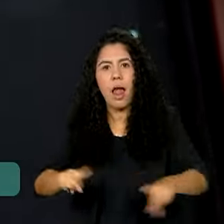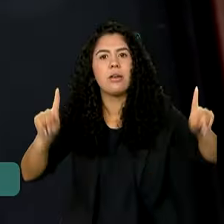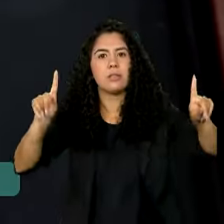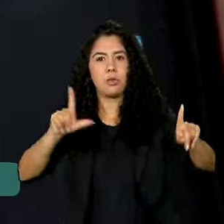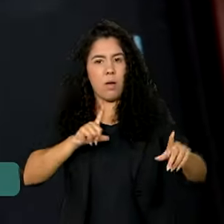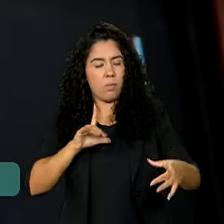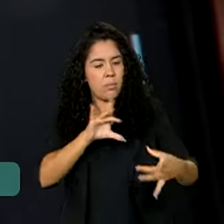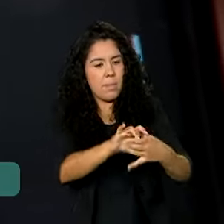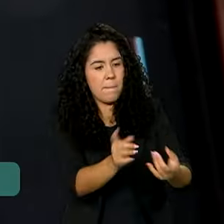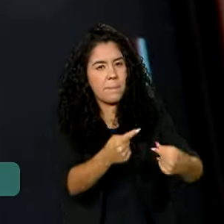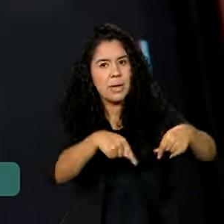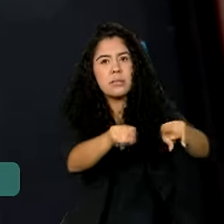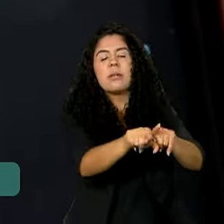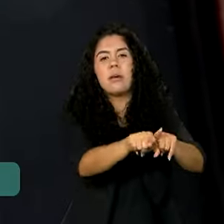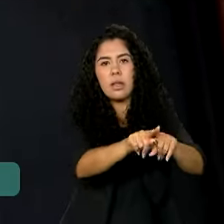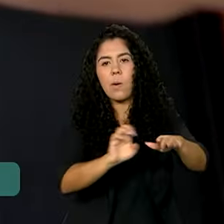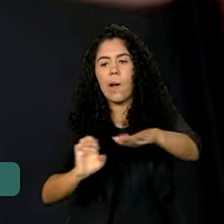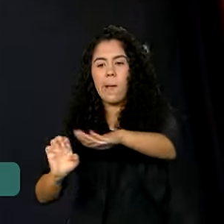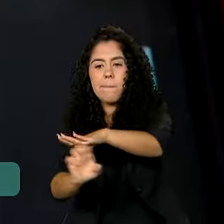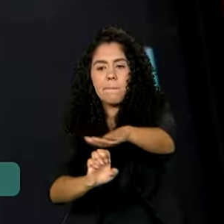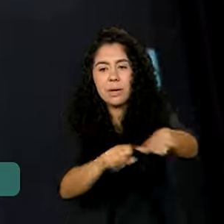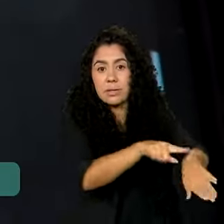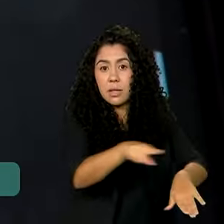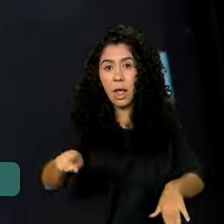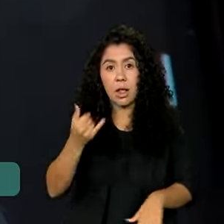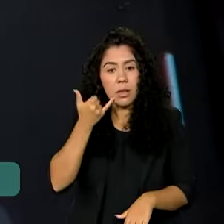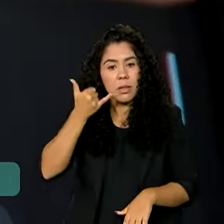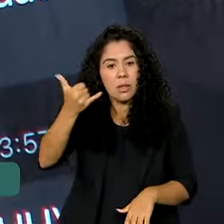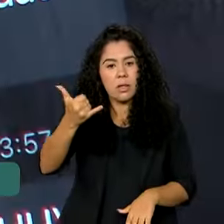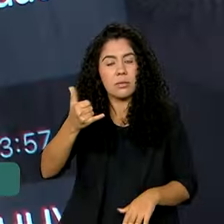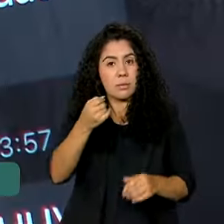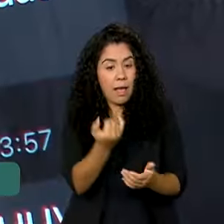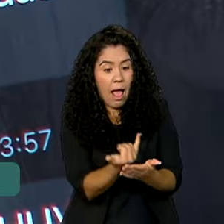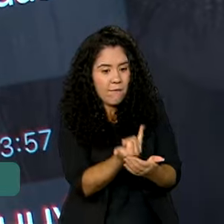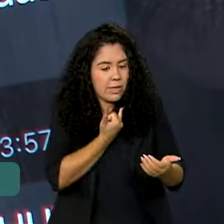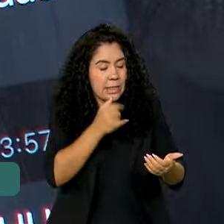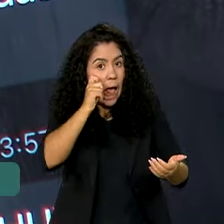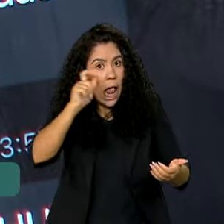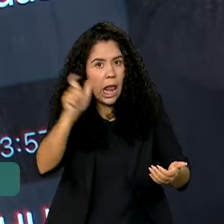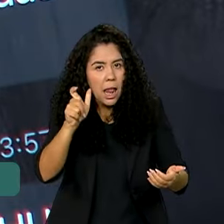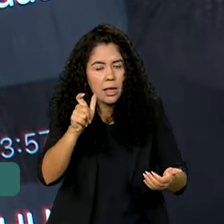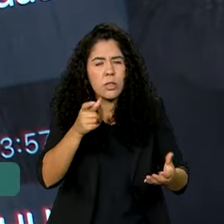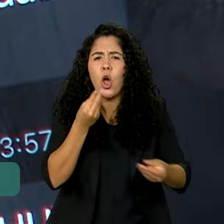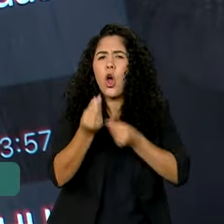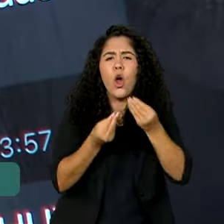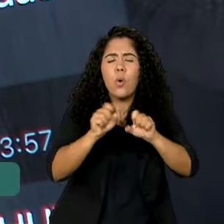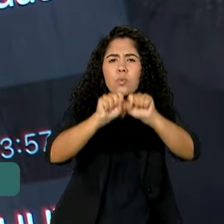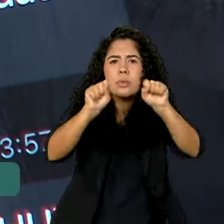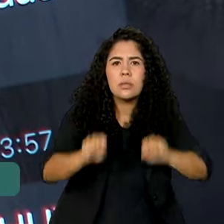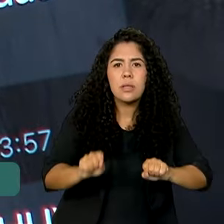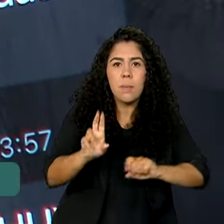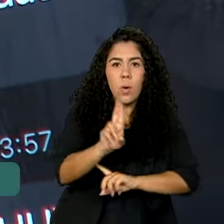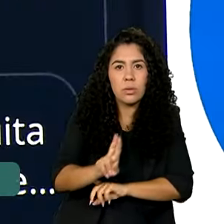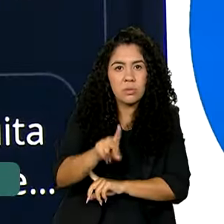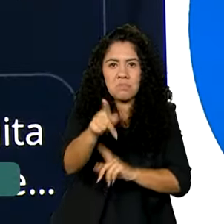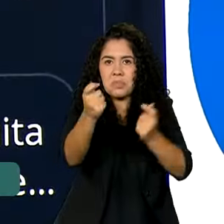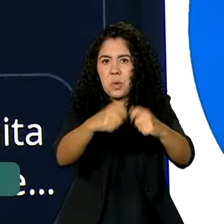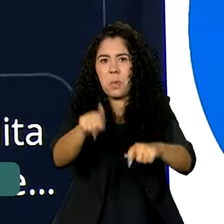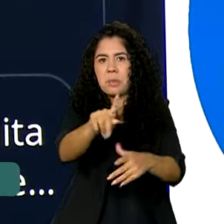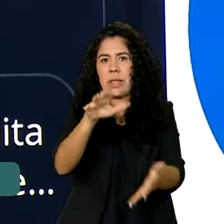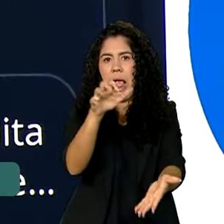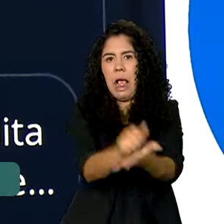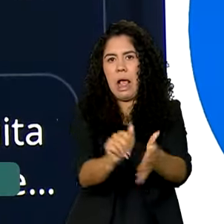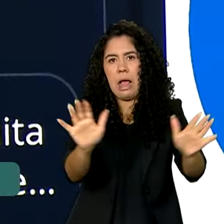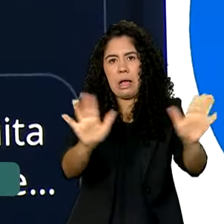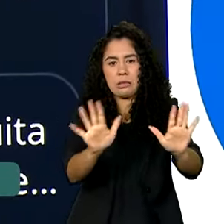parceria com as empresas de telefonia. É o Defesa Civil Alerta. Para usar o sistema, não é preciso ser cadastrado. E